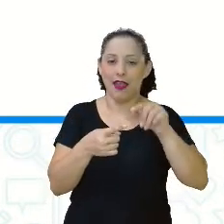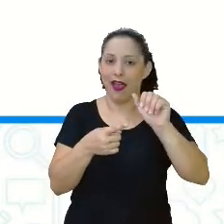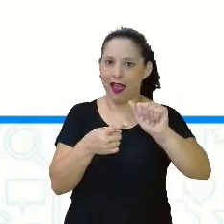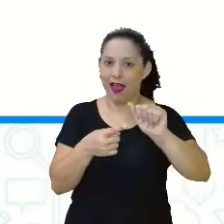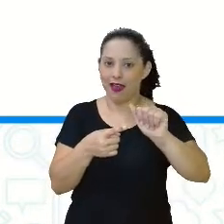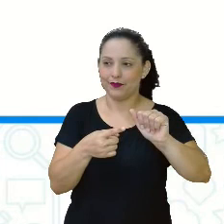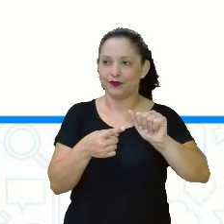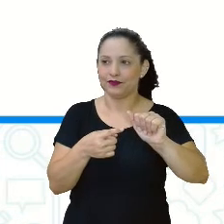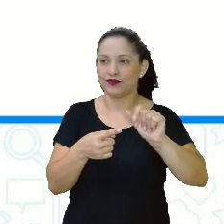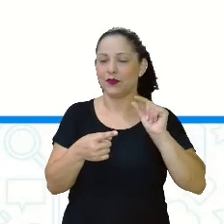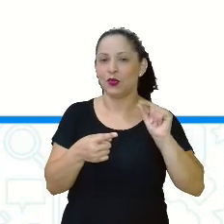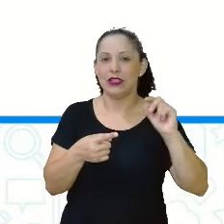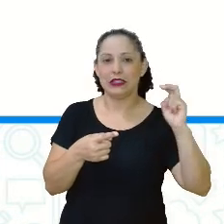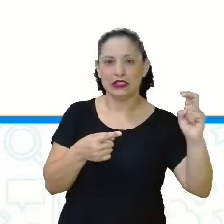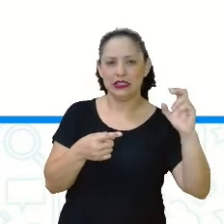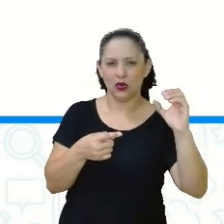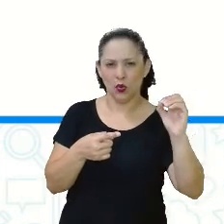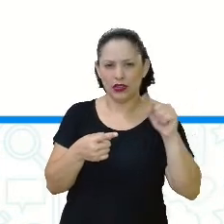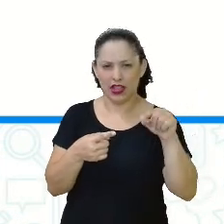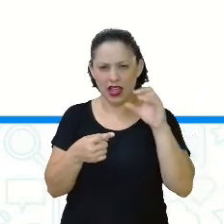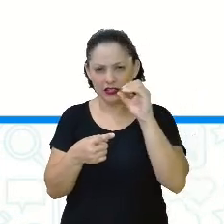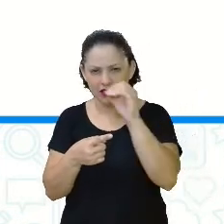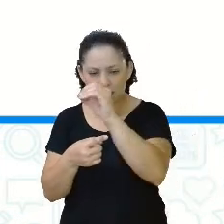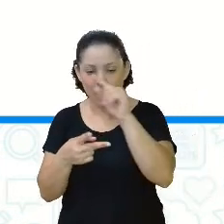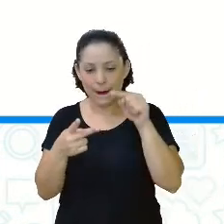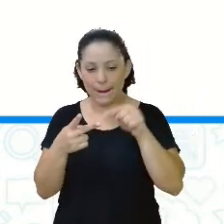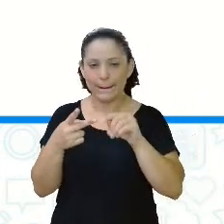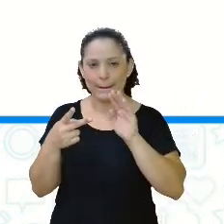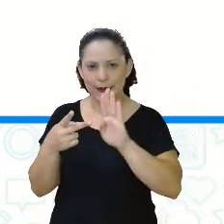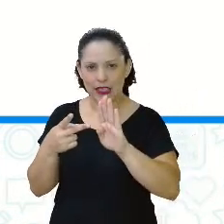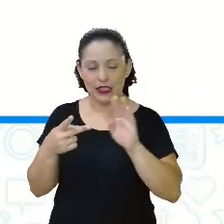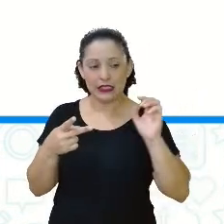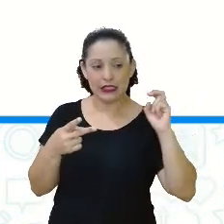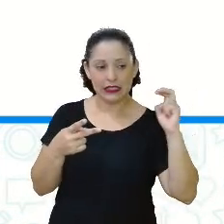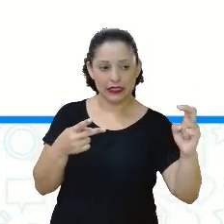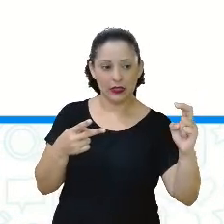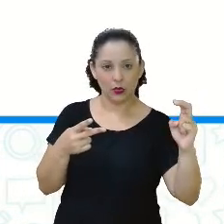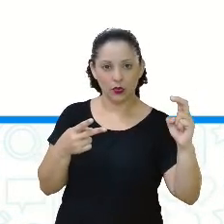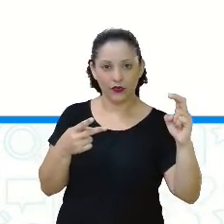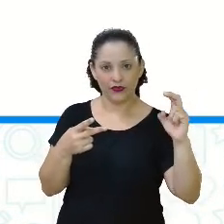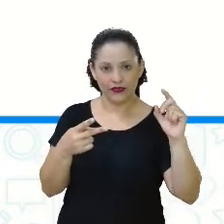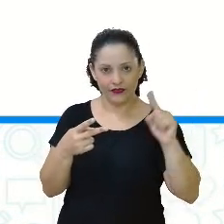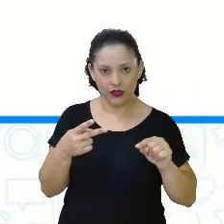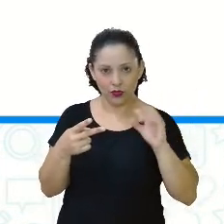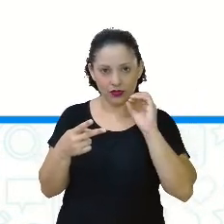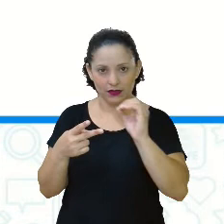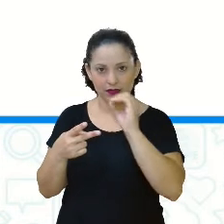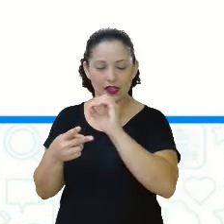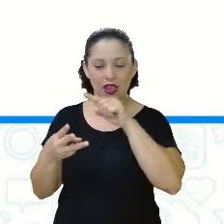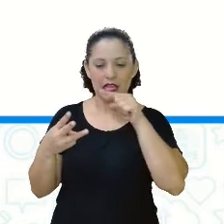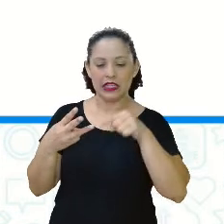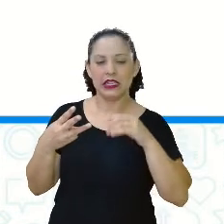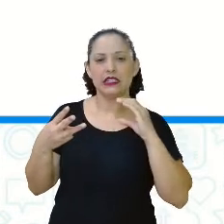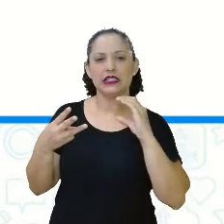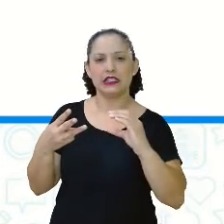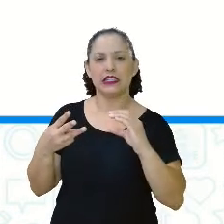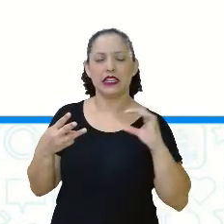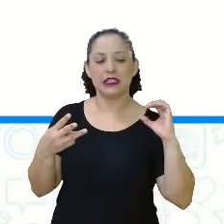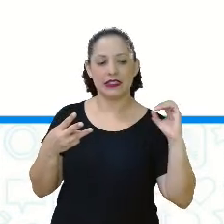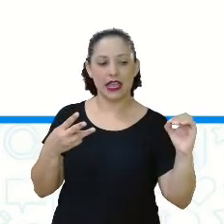,00? É a letra B, 5,00? Ou é a letra C,